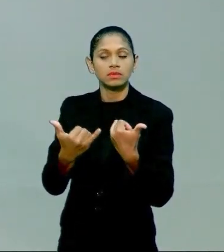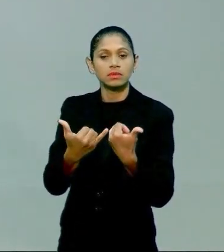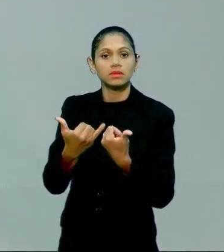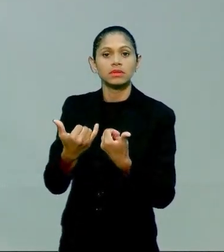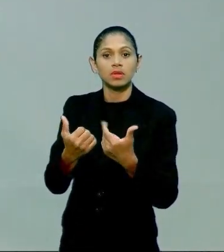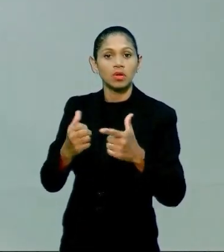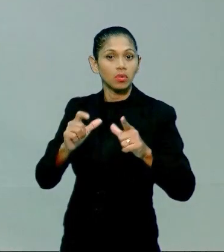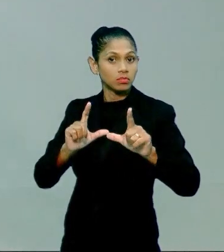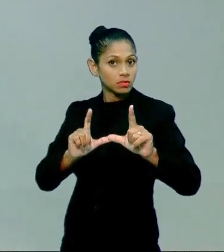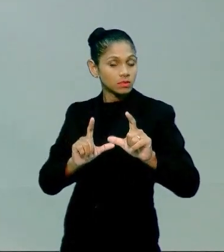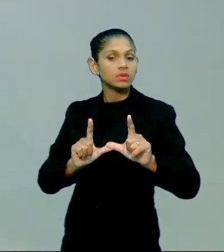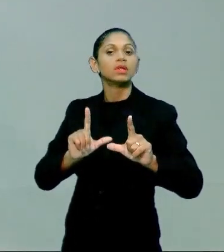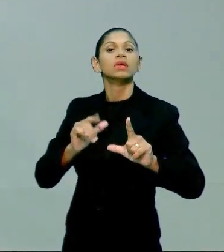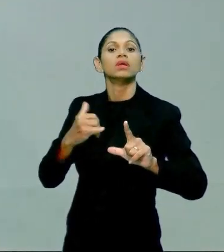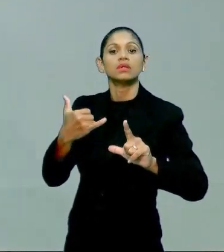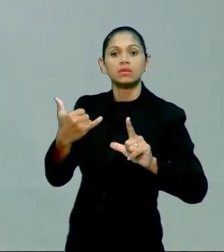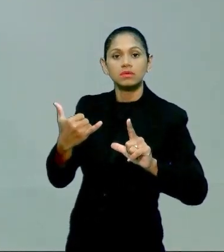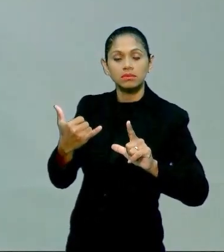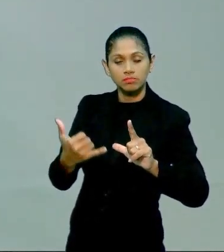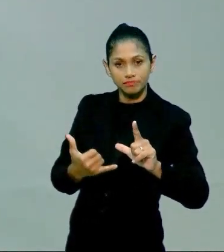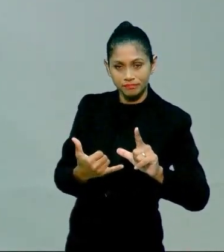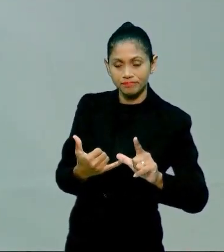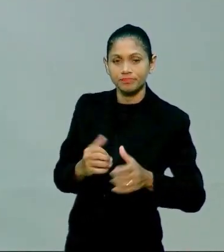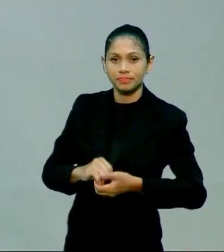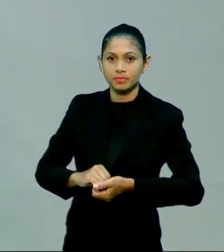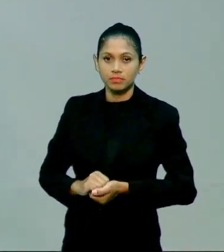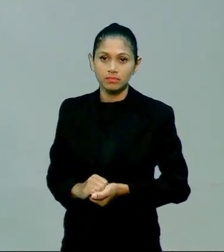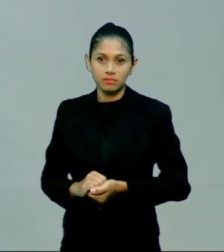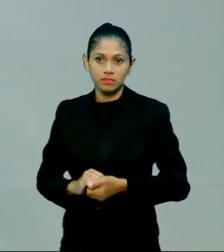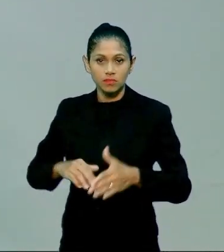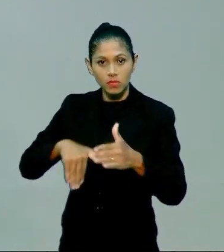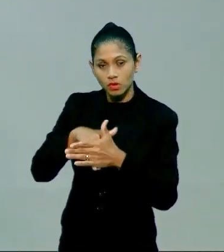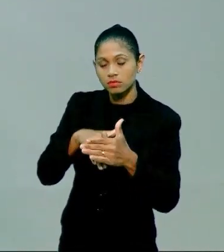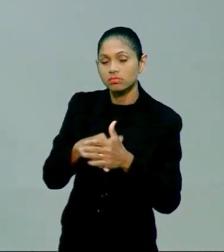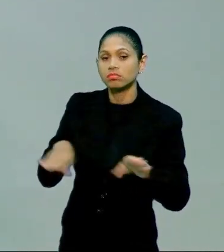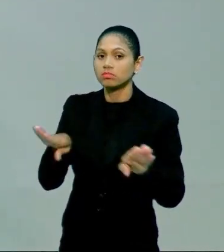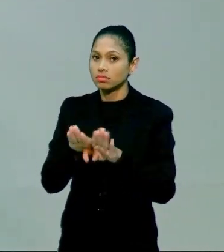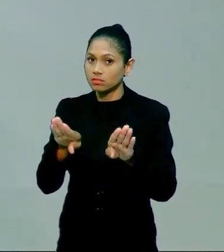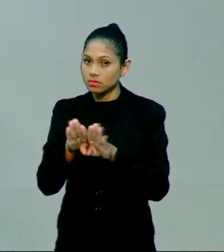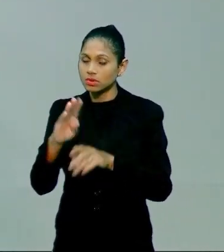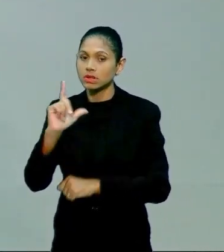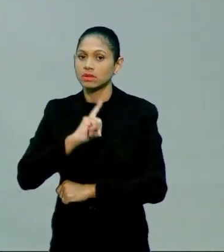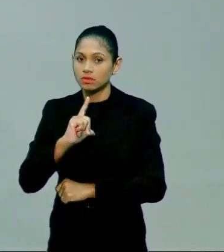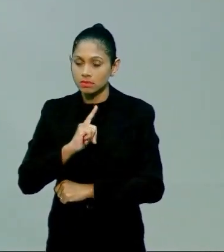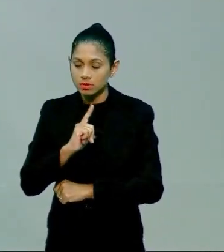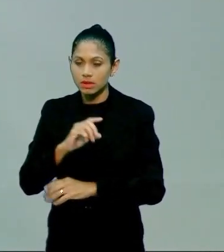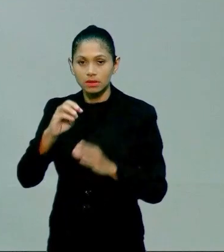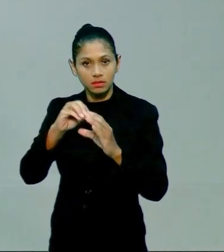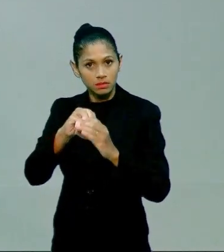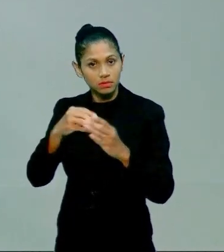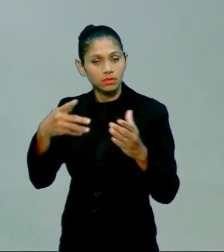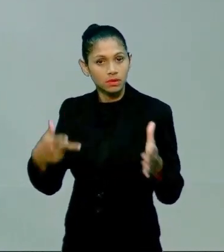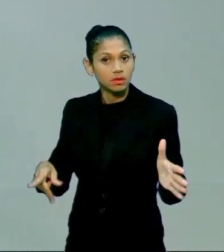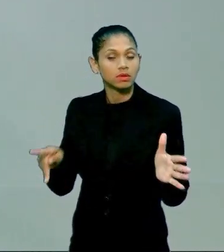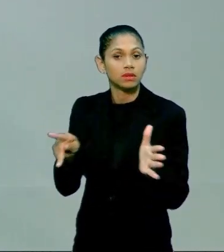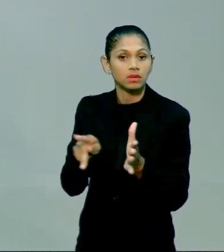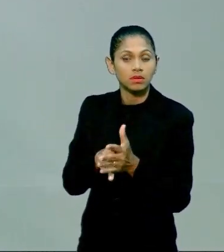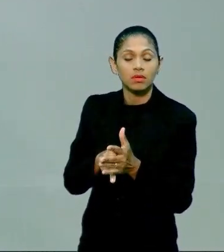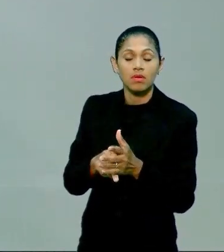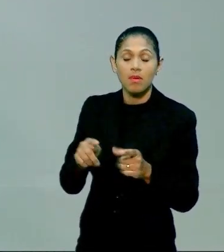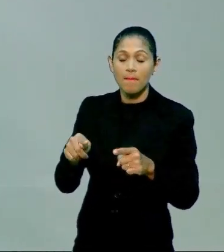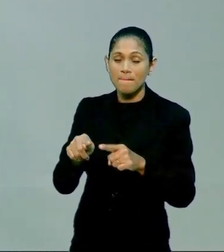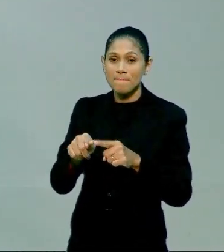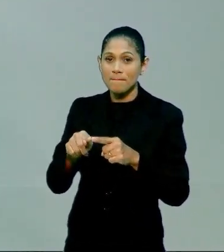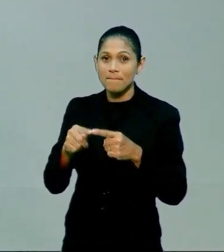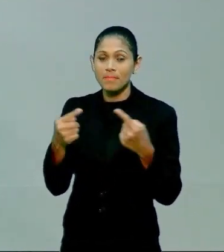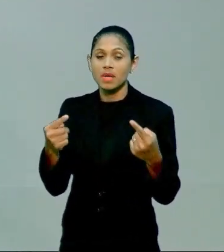práticas da imaginação livre. Os jogos também têm esse caráter, têm esse resquício, porém, nos jogos a gente